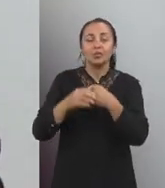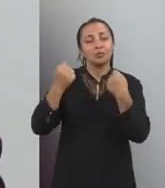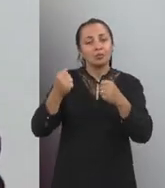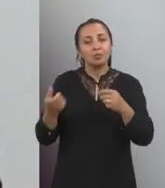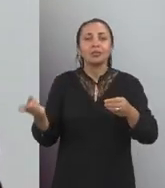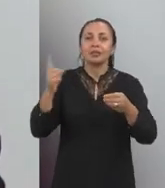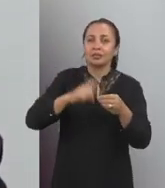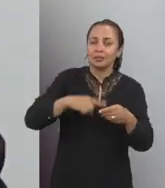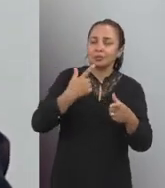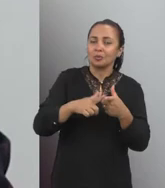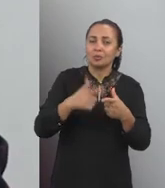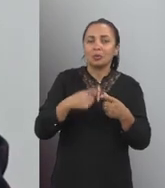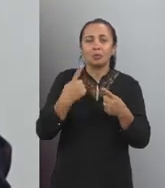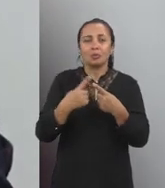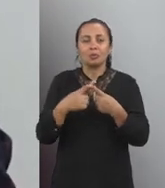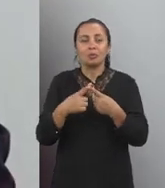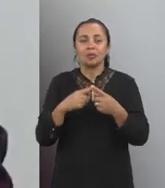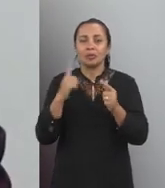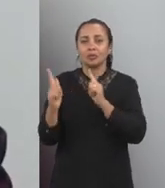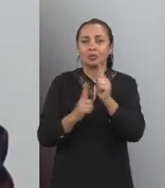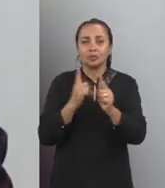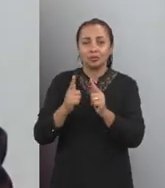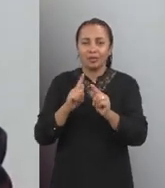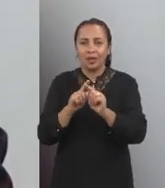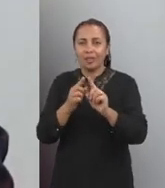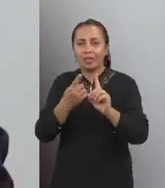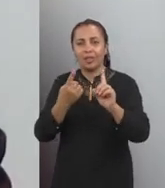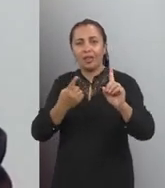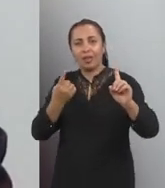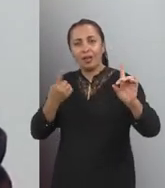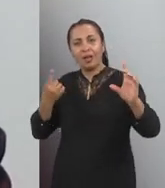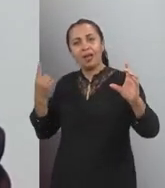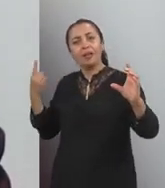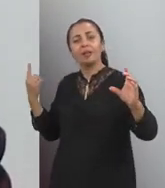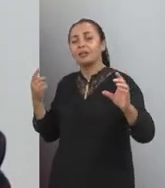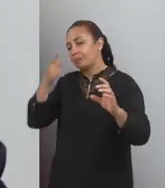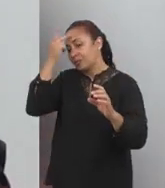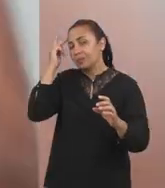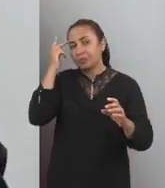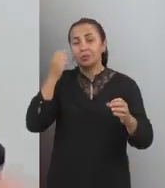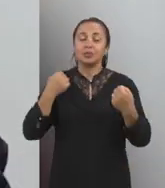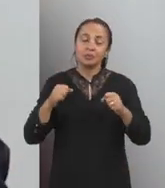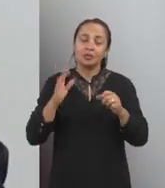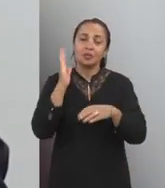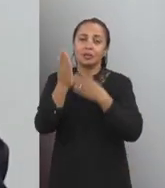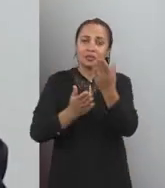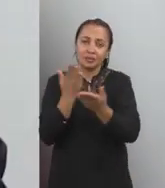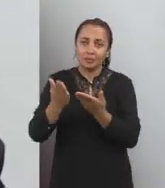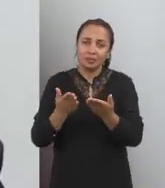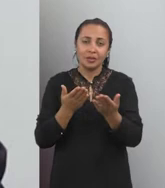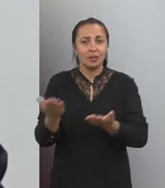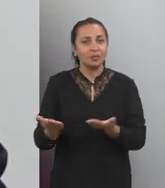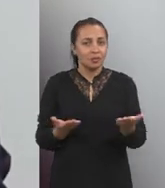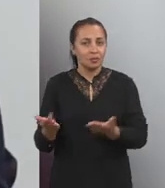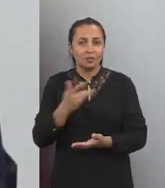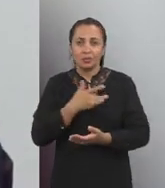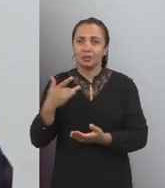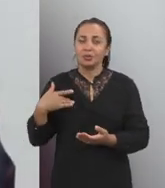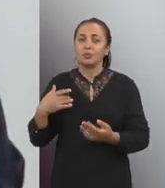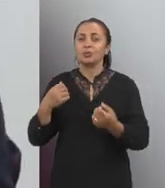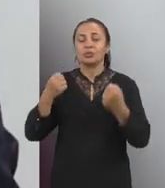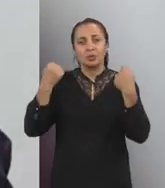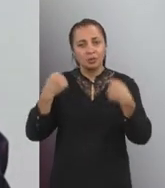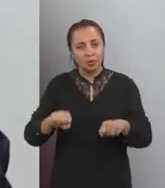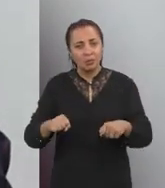na medida em que gera um distanciamento entre os indivíduos que precisam de atendimento e os serviços de saúde capazes